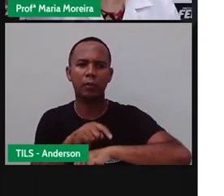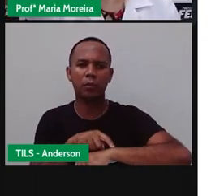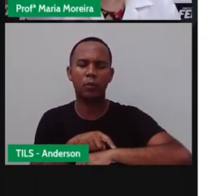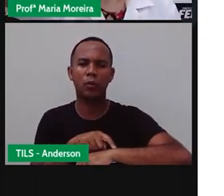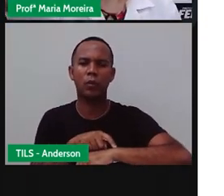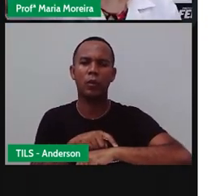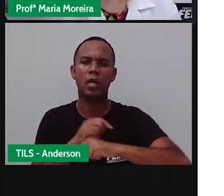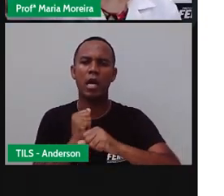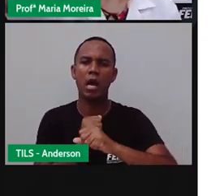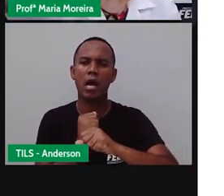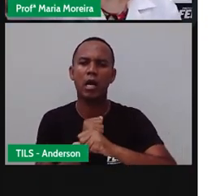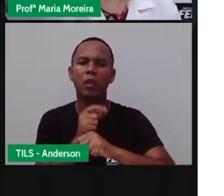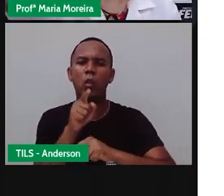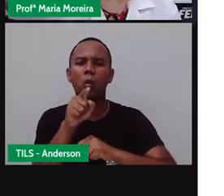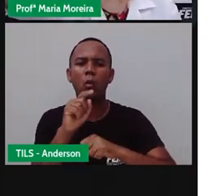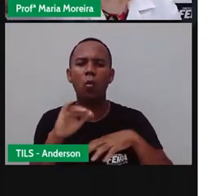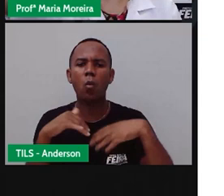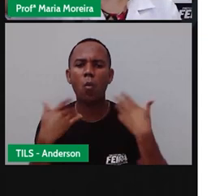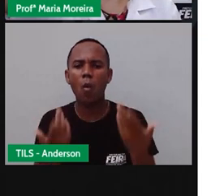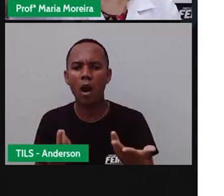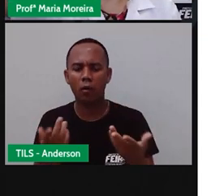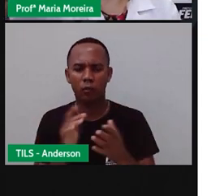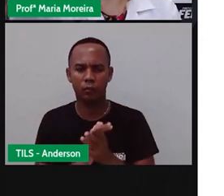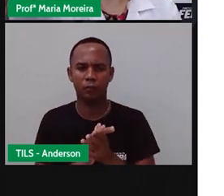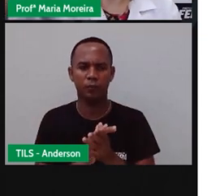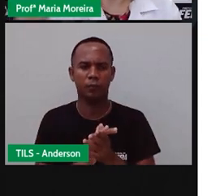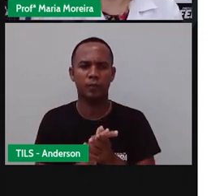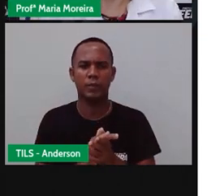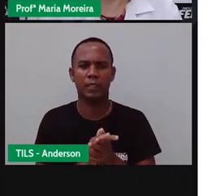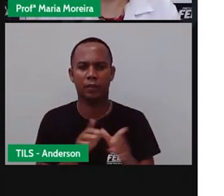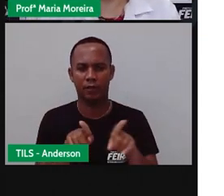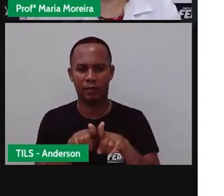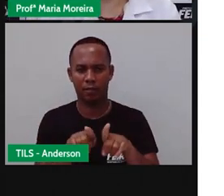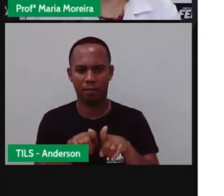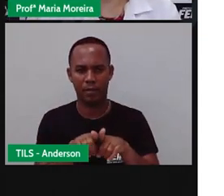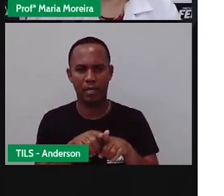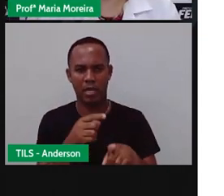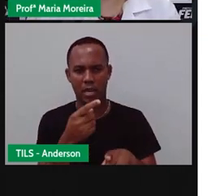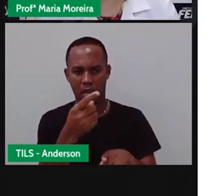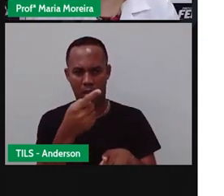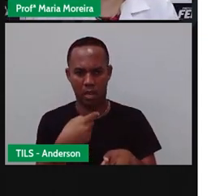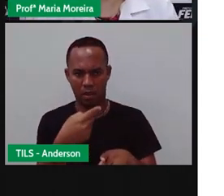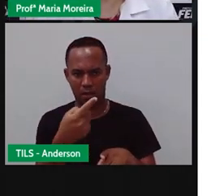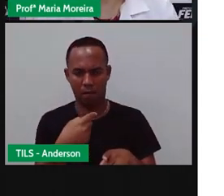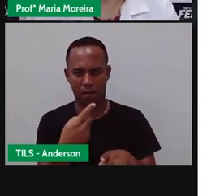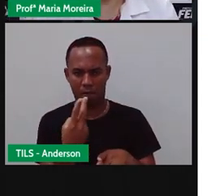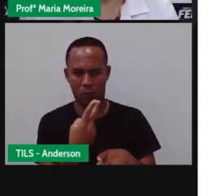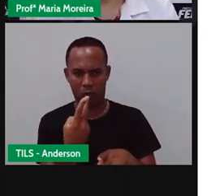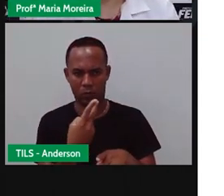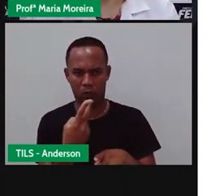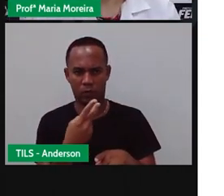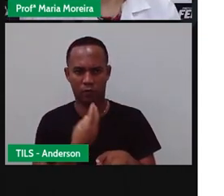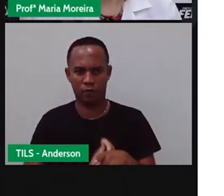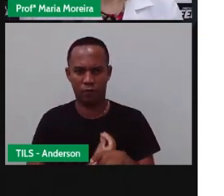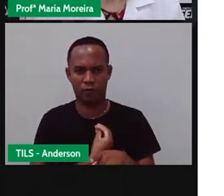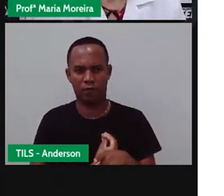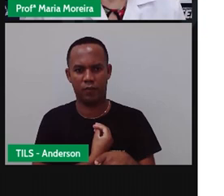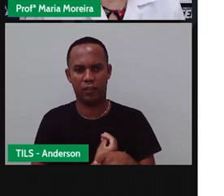Anderson, ele é o meu contemporâneo. Estamos vivendo no mesmo período. Ou indiretas, né?